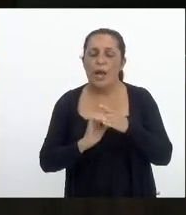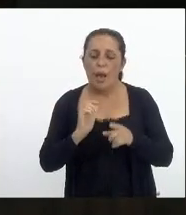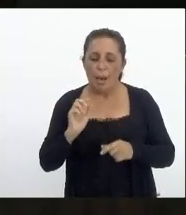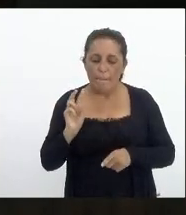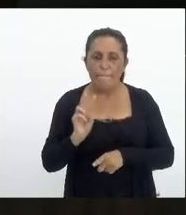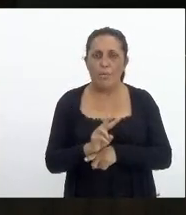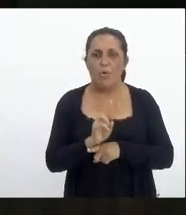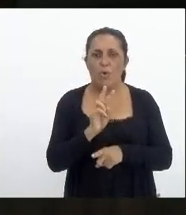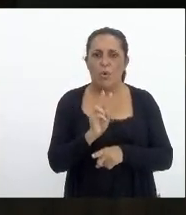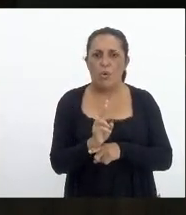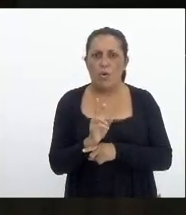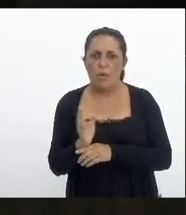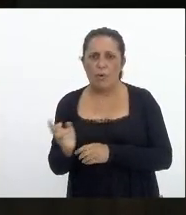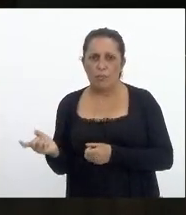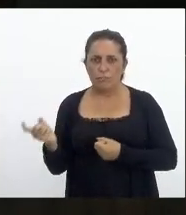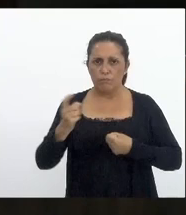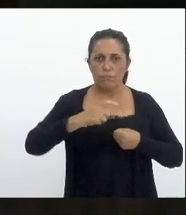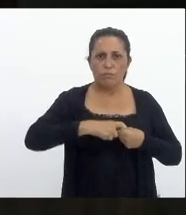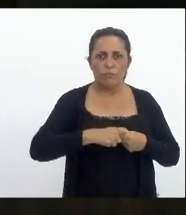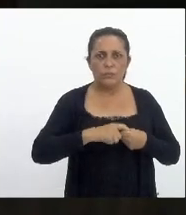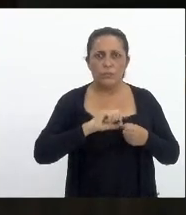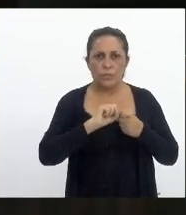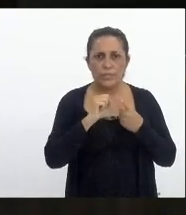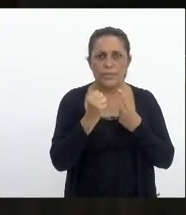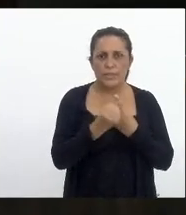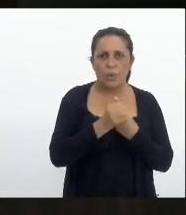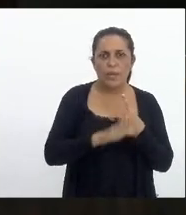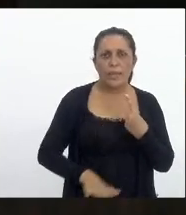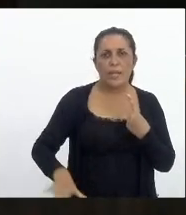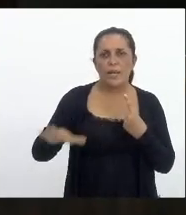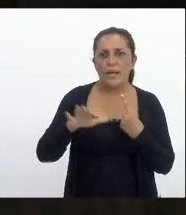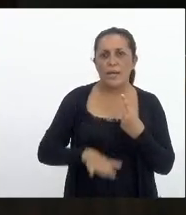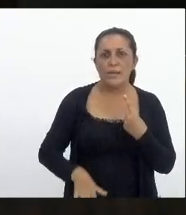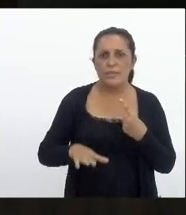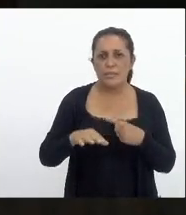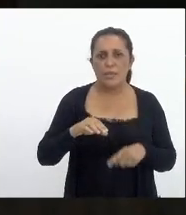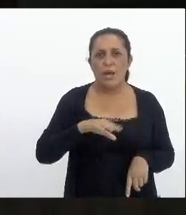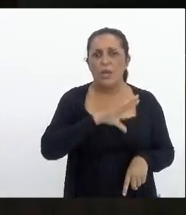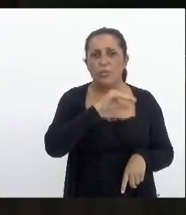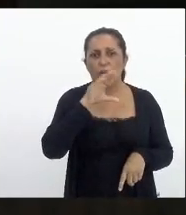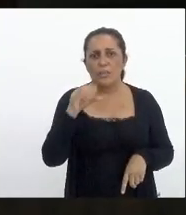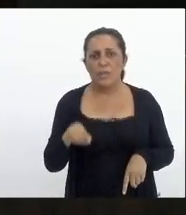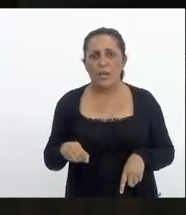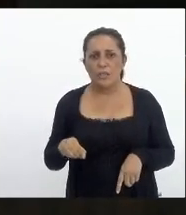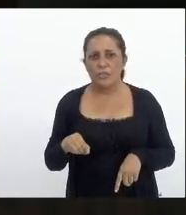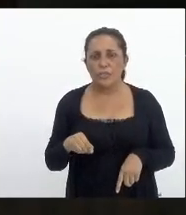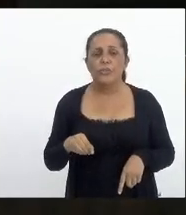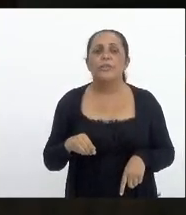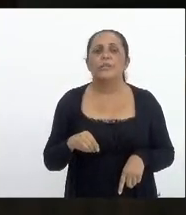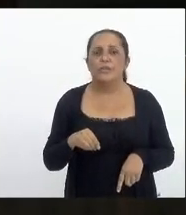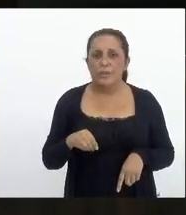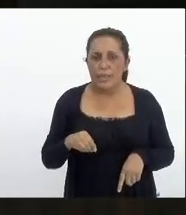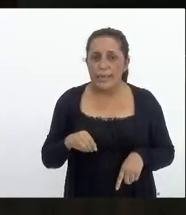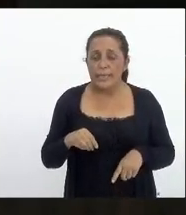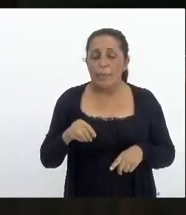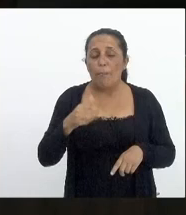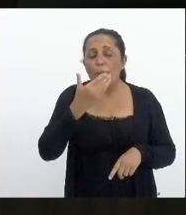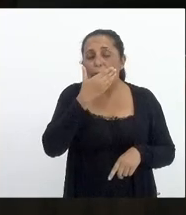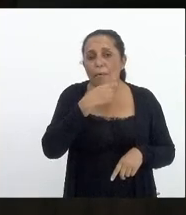de crianças e adolescentes vítimas de crimes cometidos por pais ou responsáveis